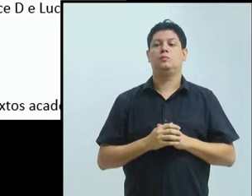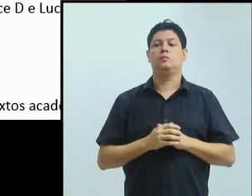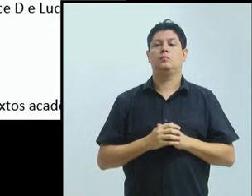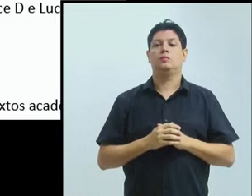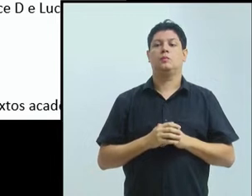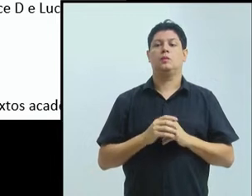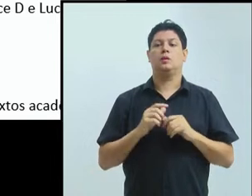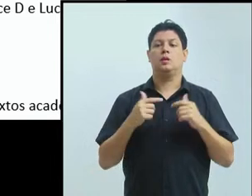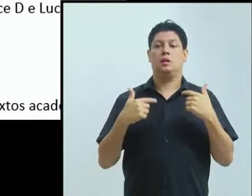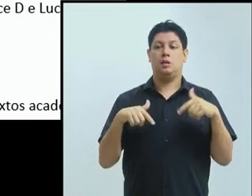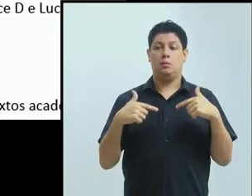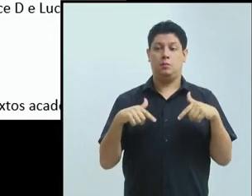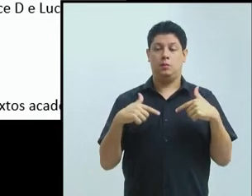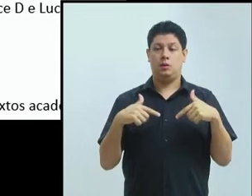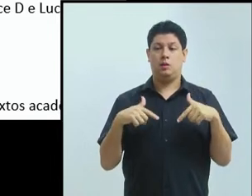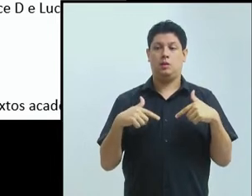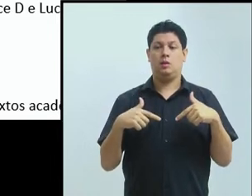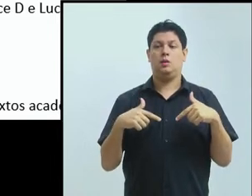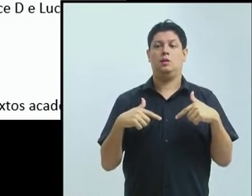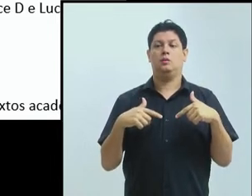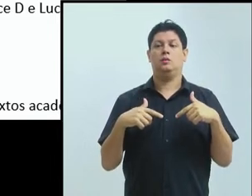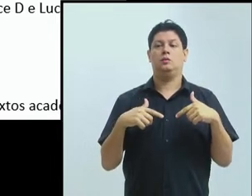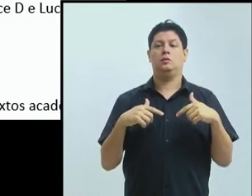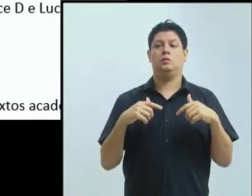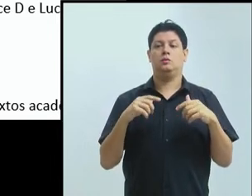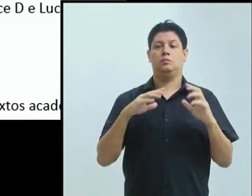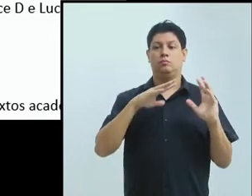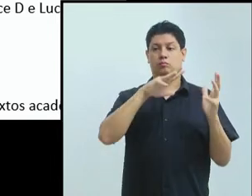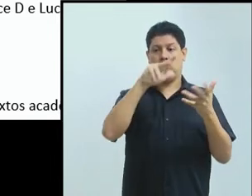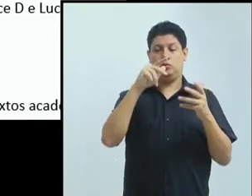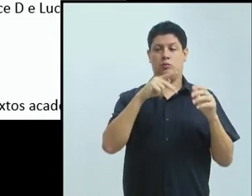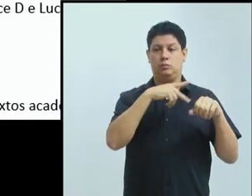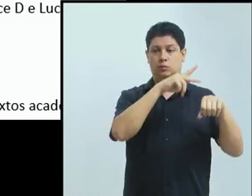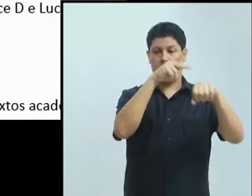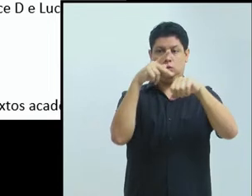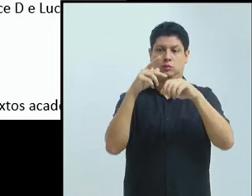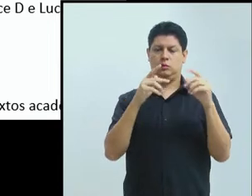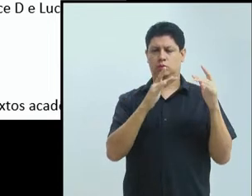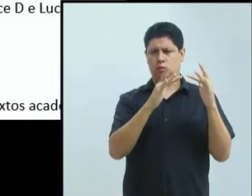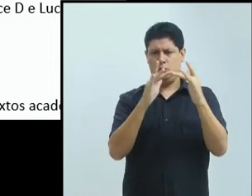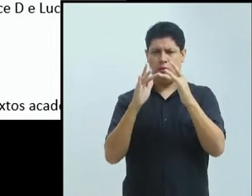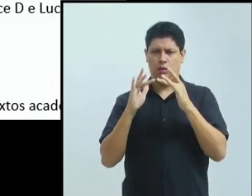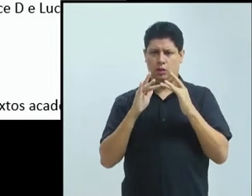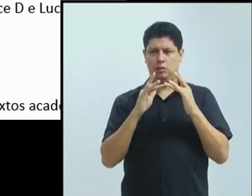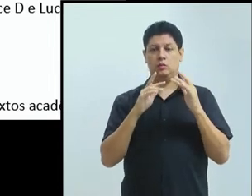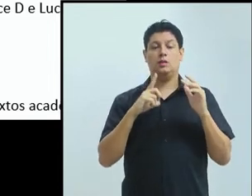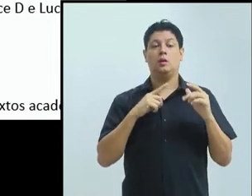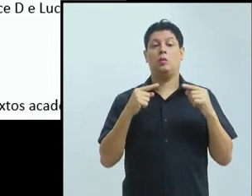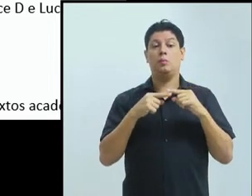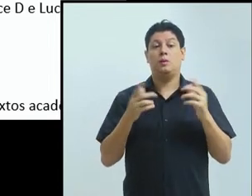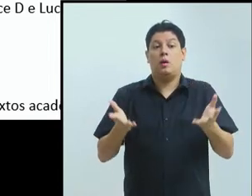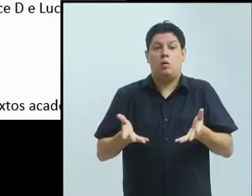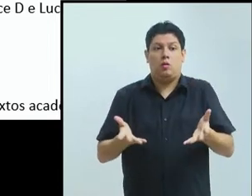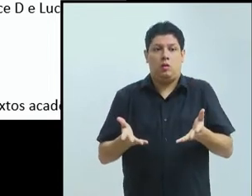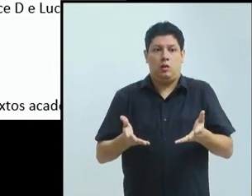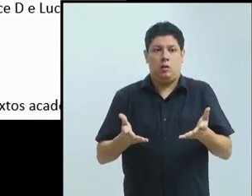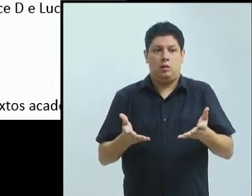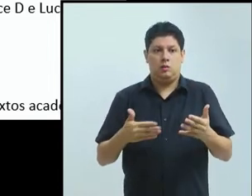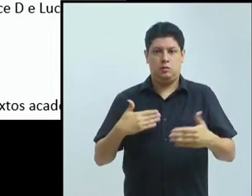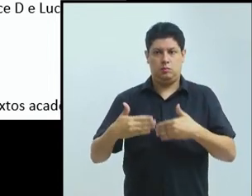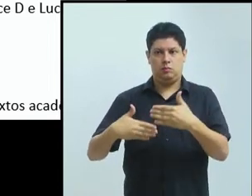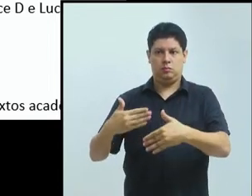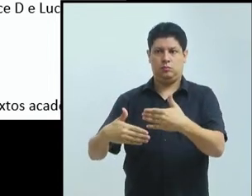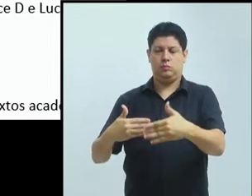são atuais, as que têm algum movimento acontecendo. Eu não vou ler tudo o que está aí, mas é assim, tem lá a Universidade Pedagógica